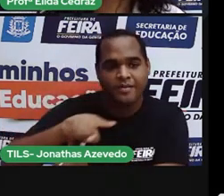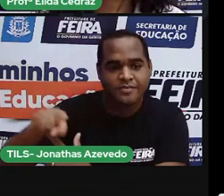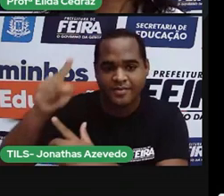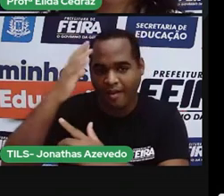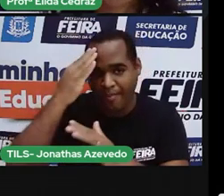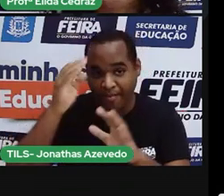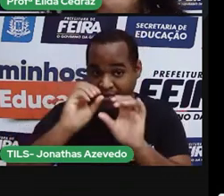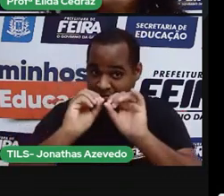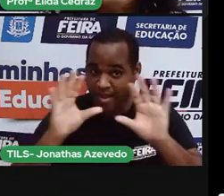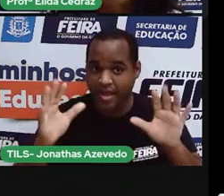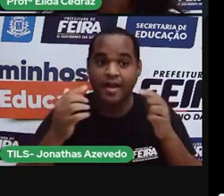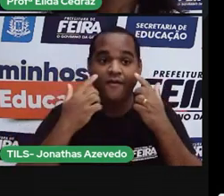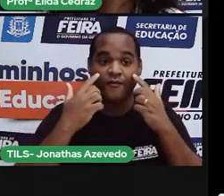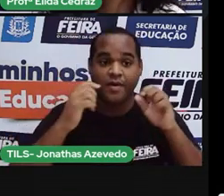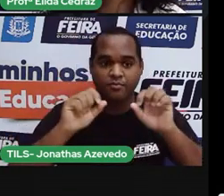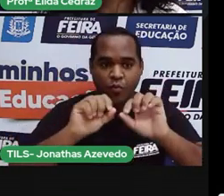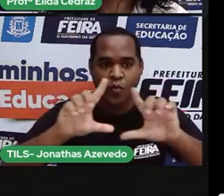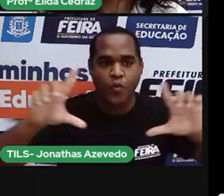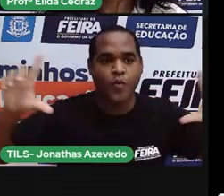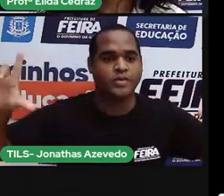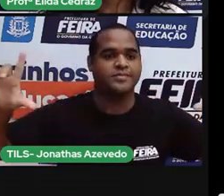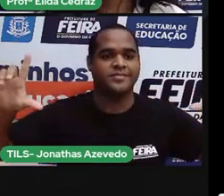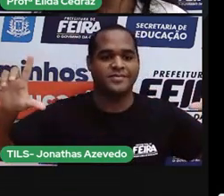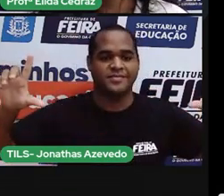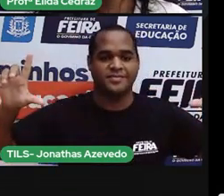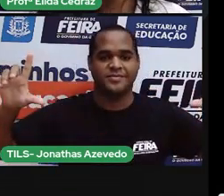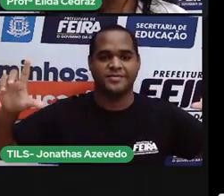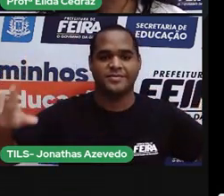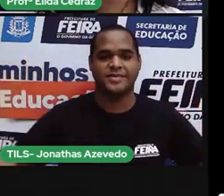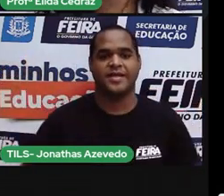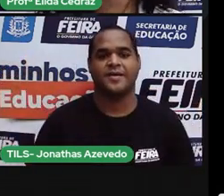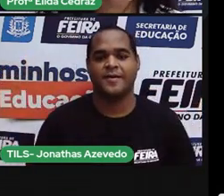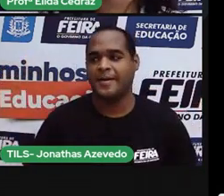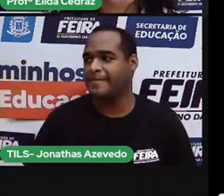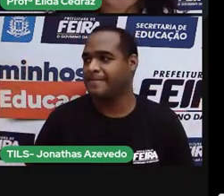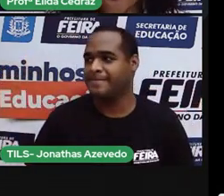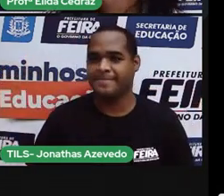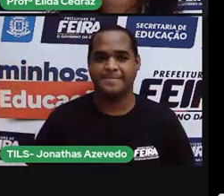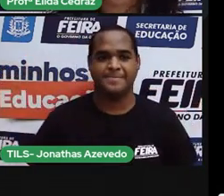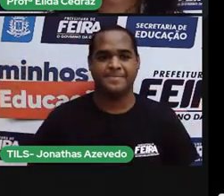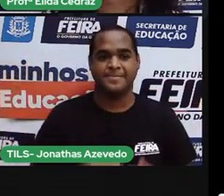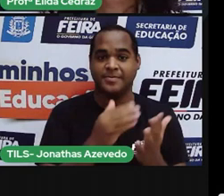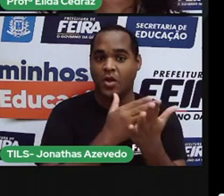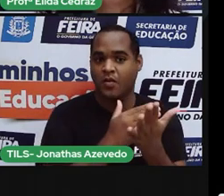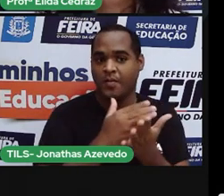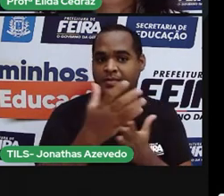A prova é aumentar a tela. E vamos começar a brincadeira.